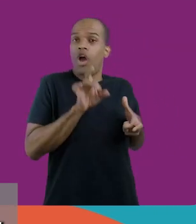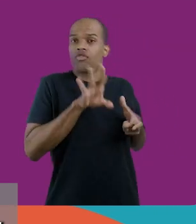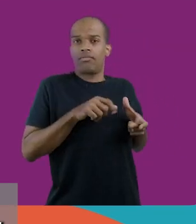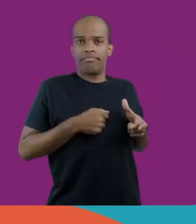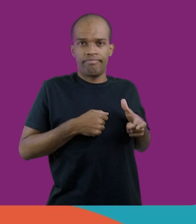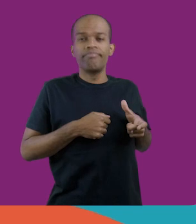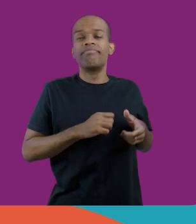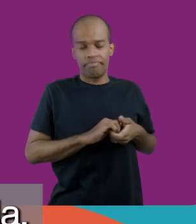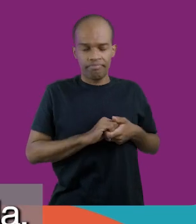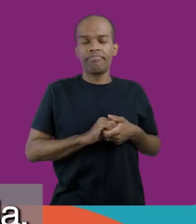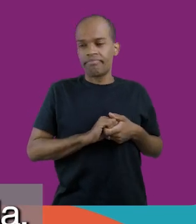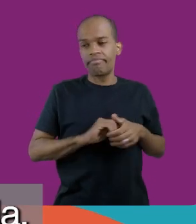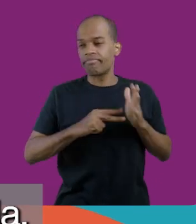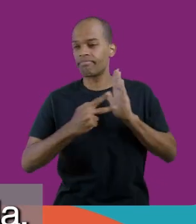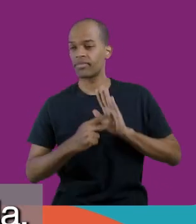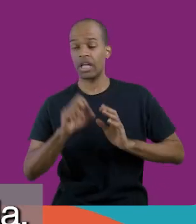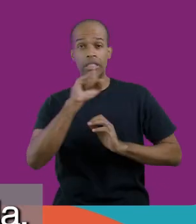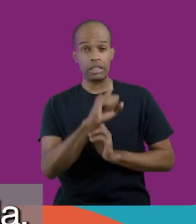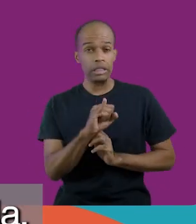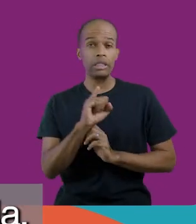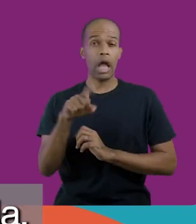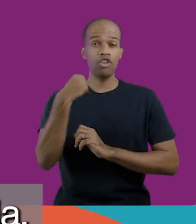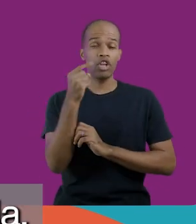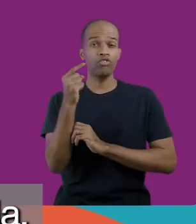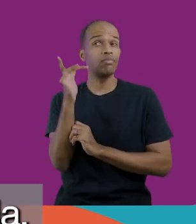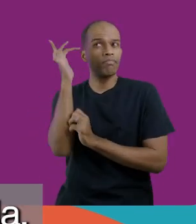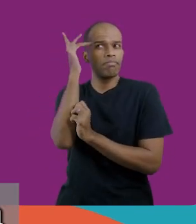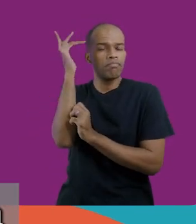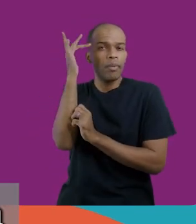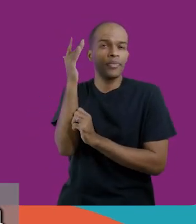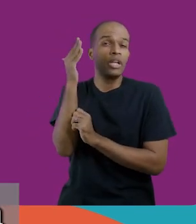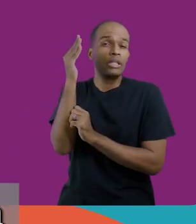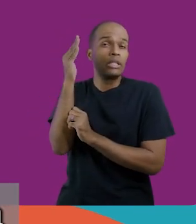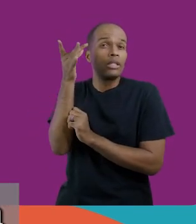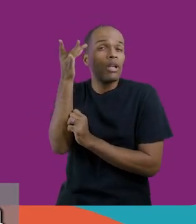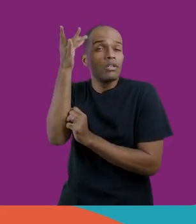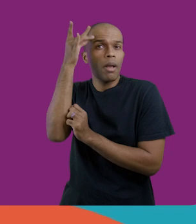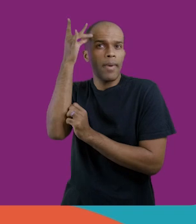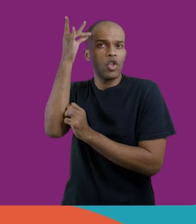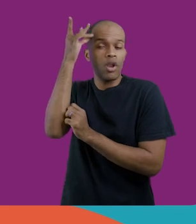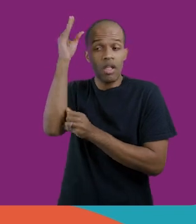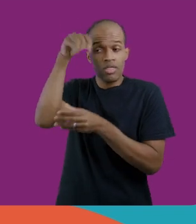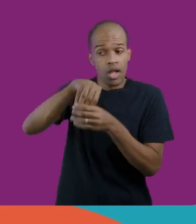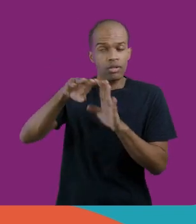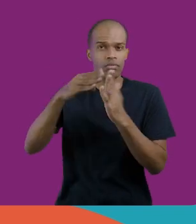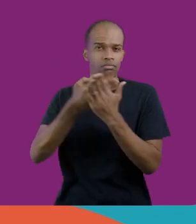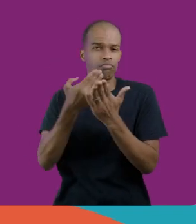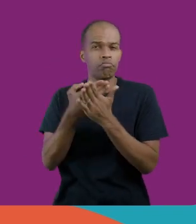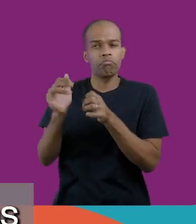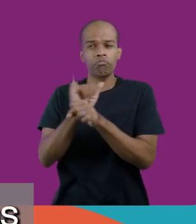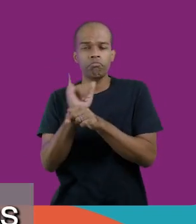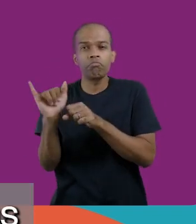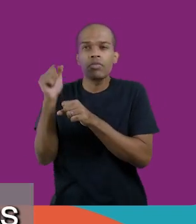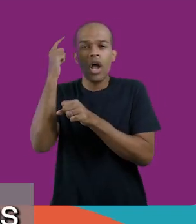local só. Então, ou seja, se a gente tiver a sabedoria, que eu acho que talvez é até a palavra, dentro da unidade